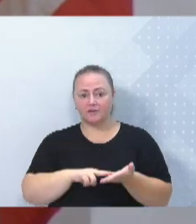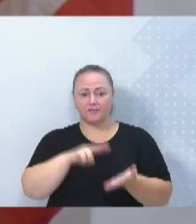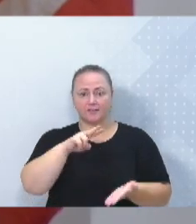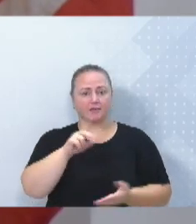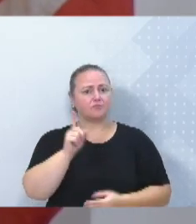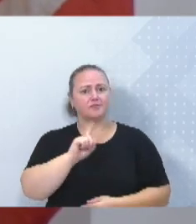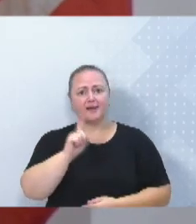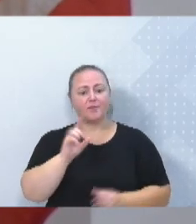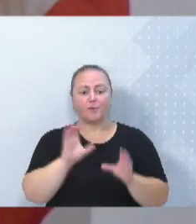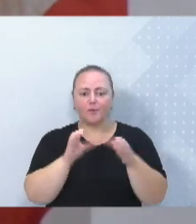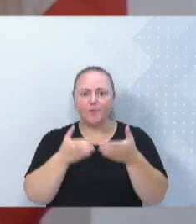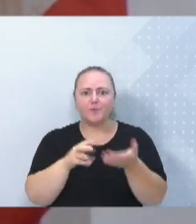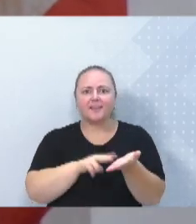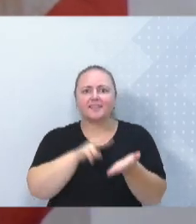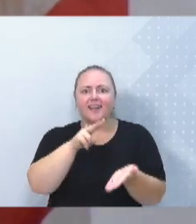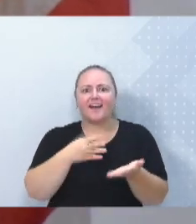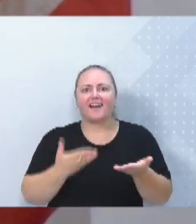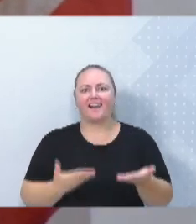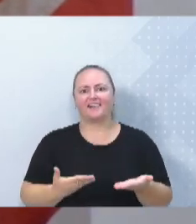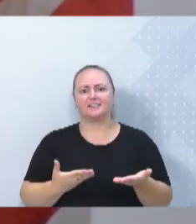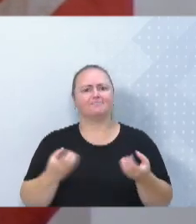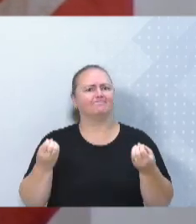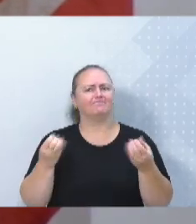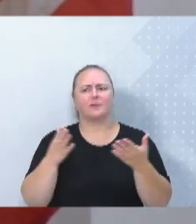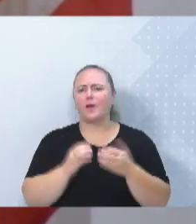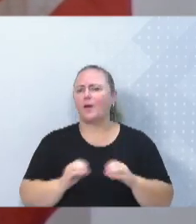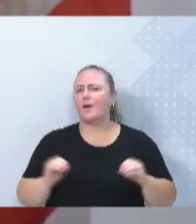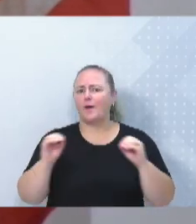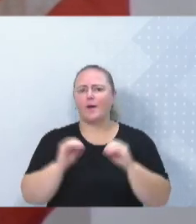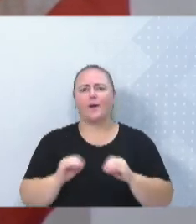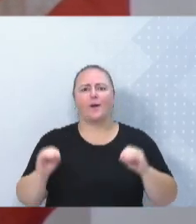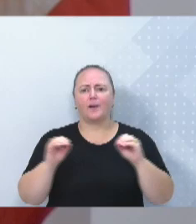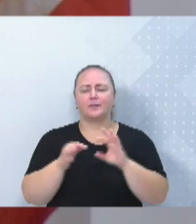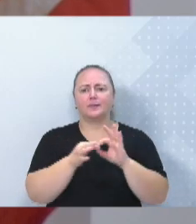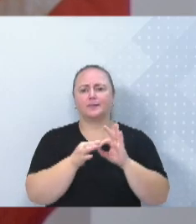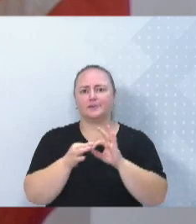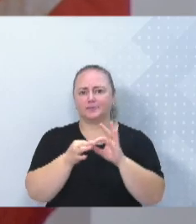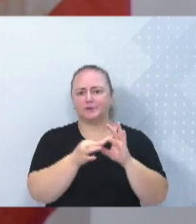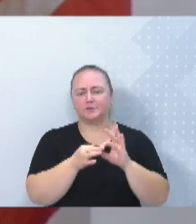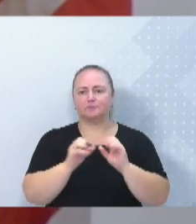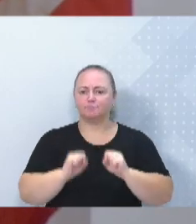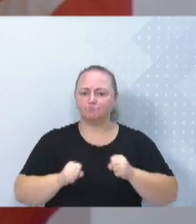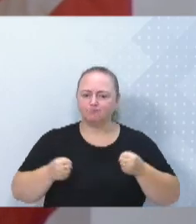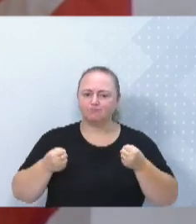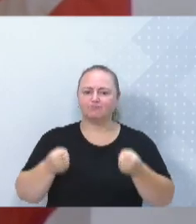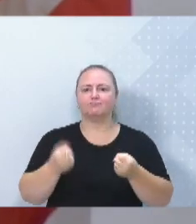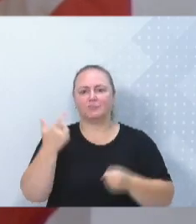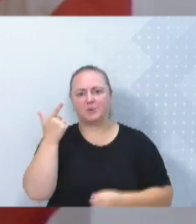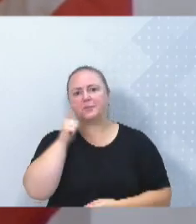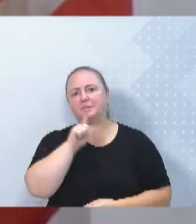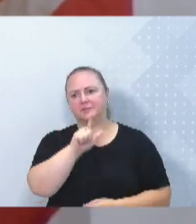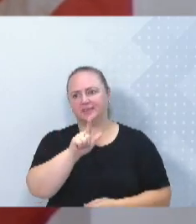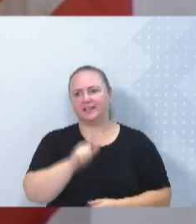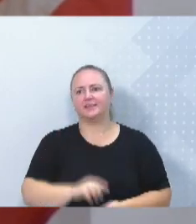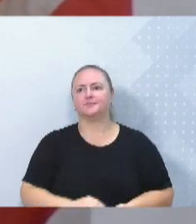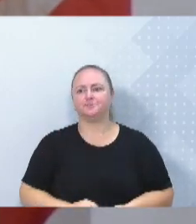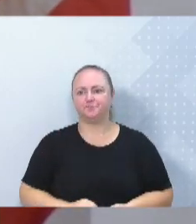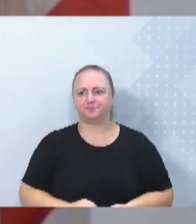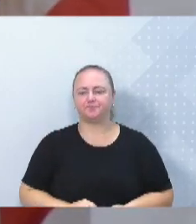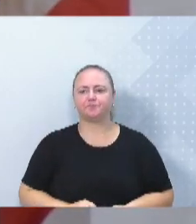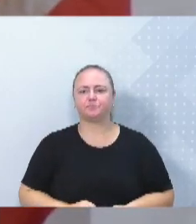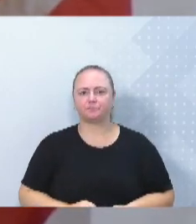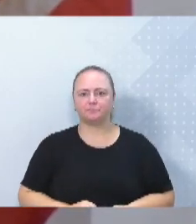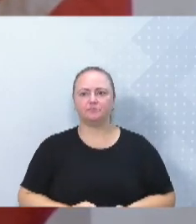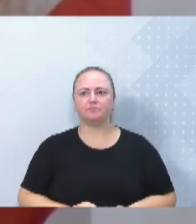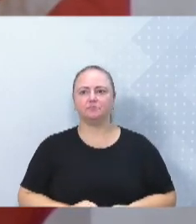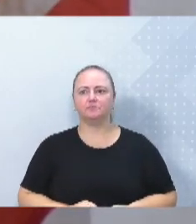comunidade ganha. E eu acho fantástico essa união de esforços que a gente tem, seja bem-vindo à casa, a